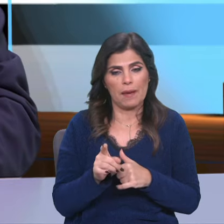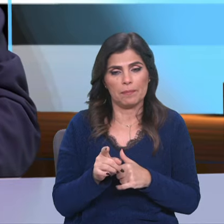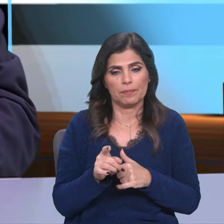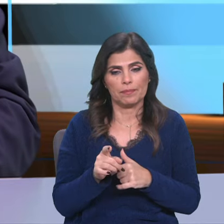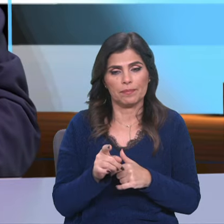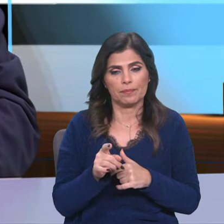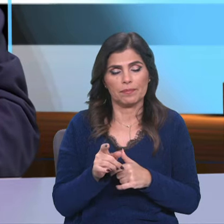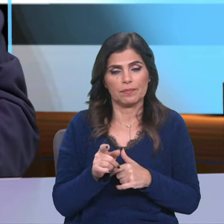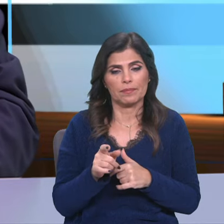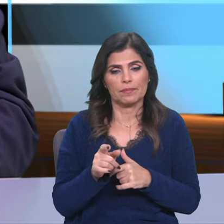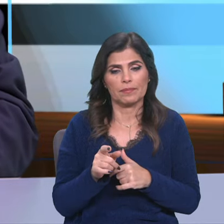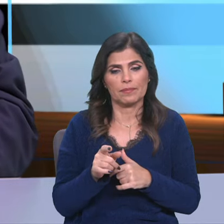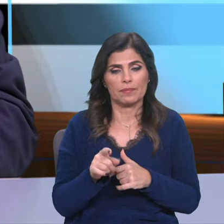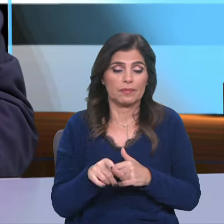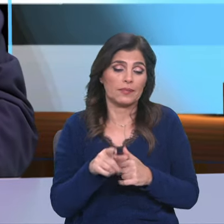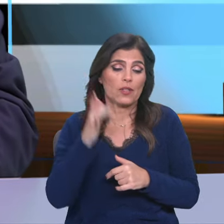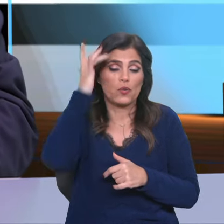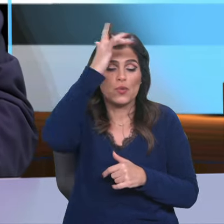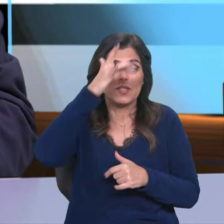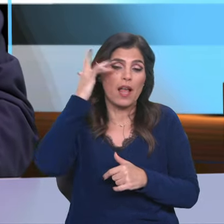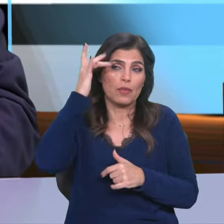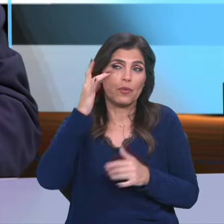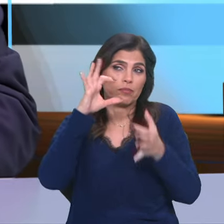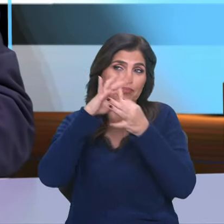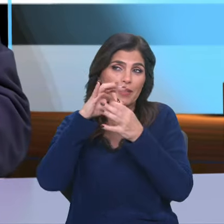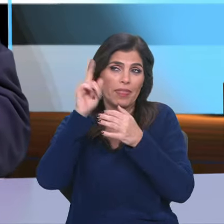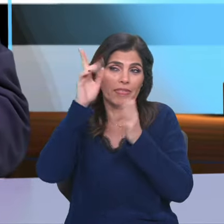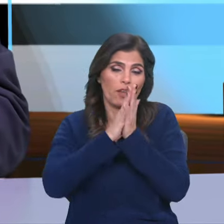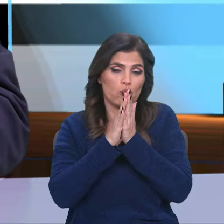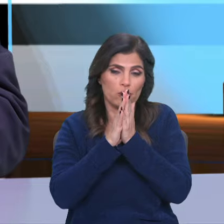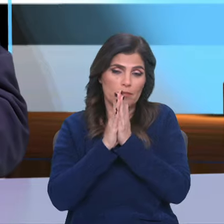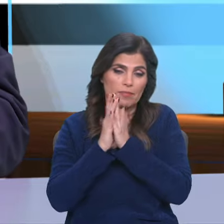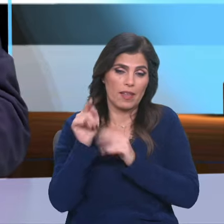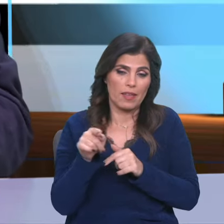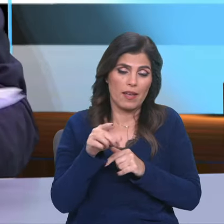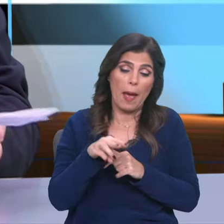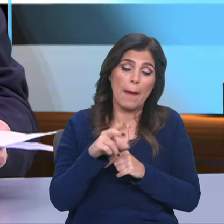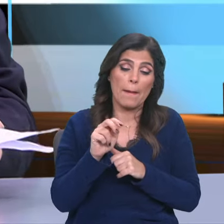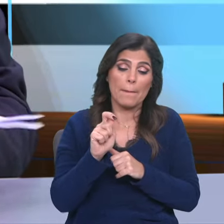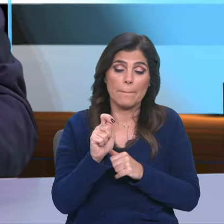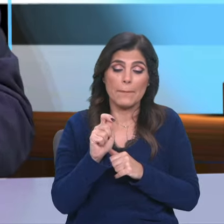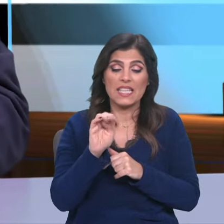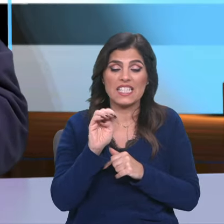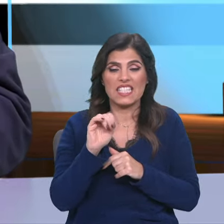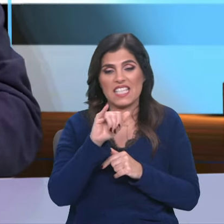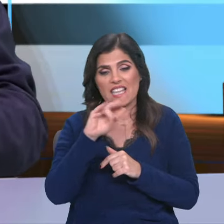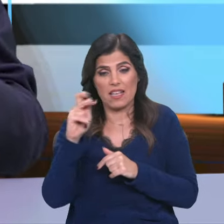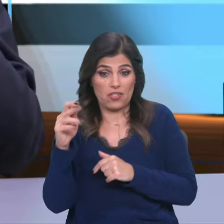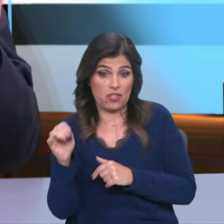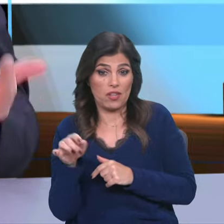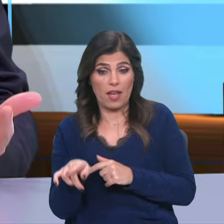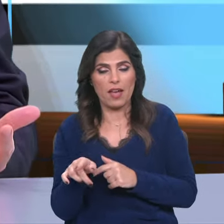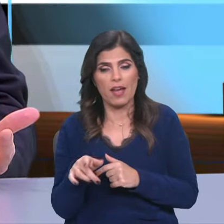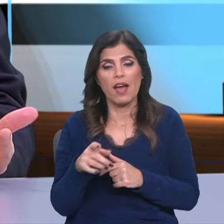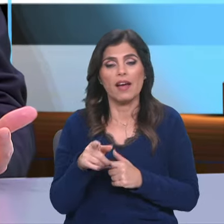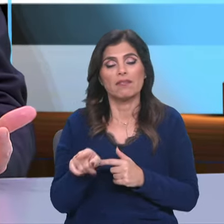o Messias, é o Santo de Deus. É curioso que ele até